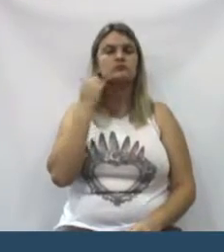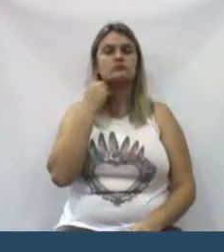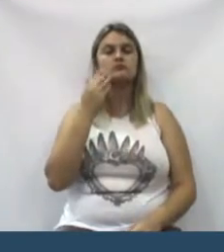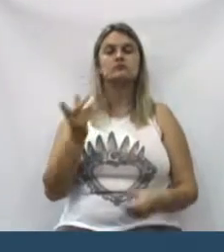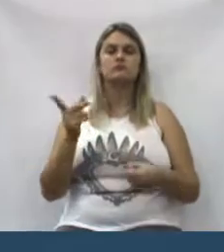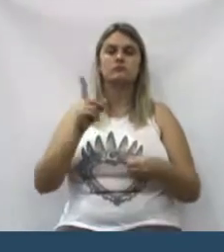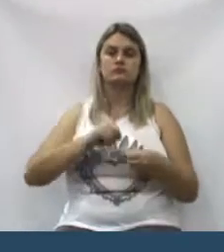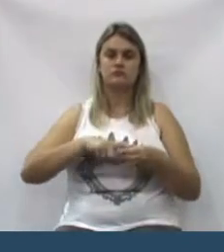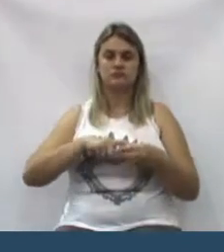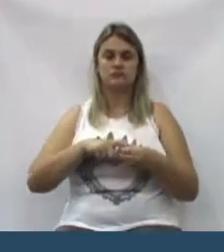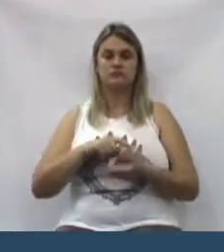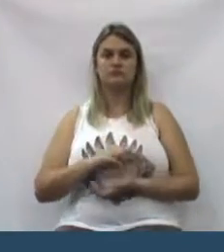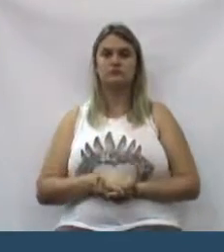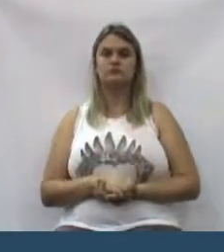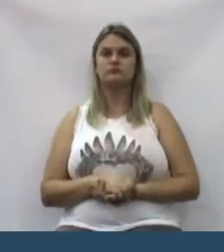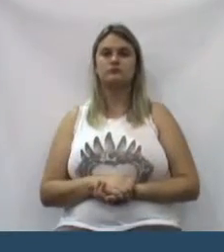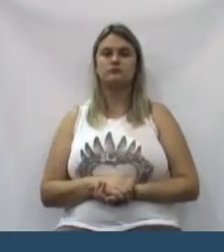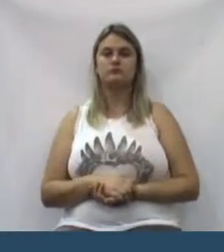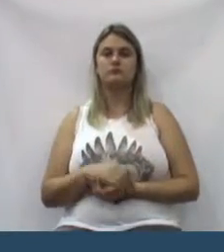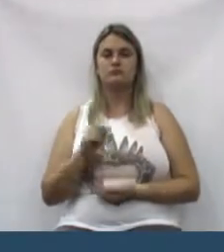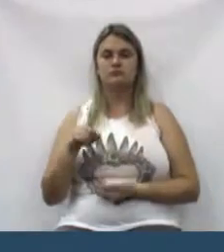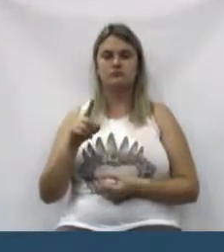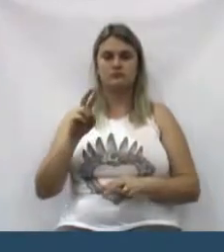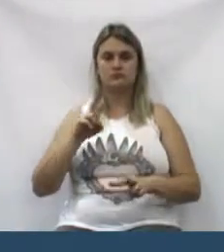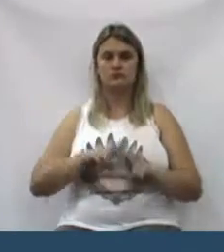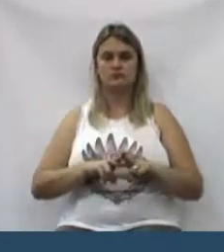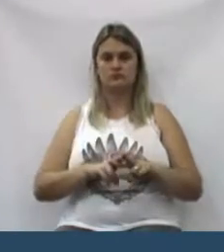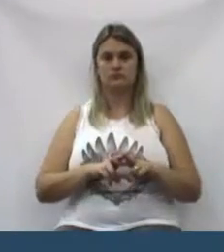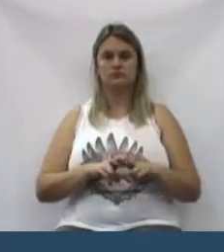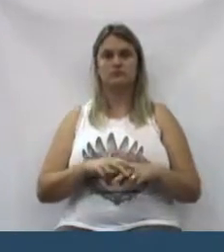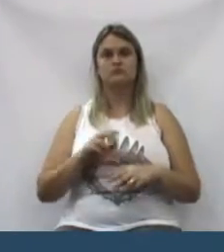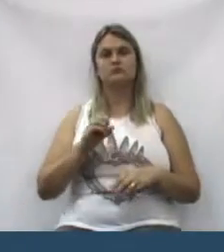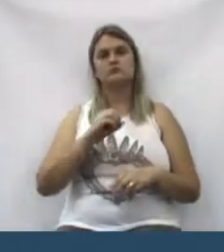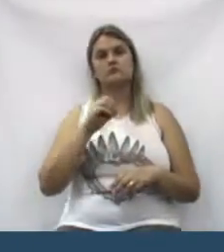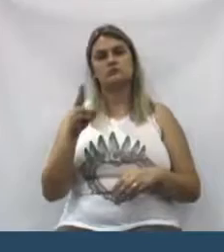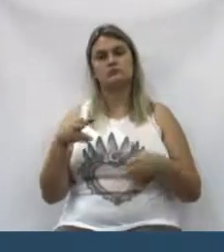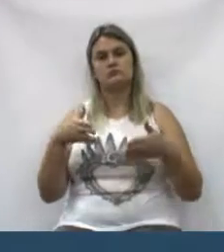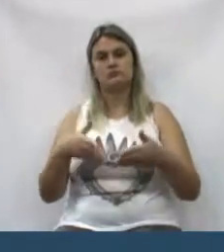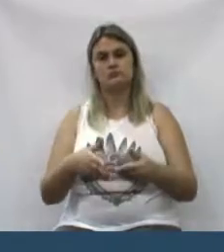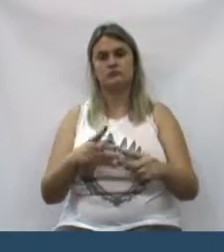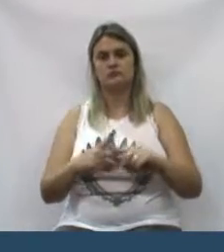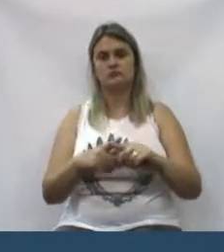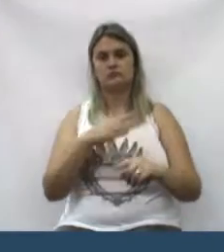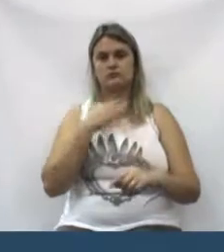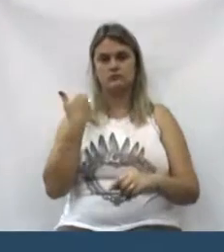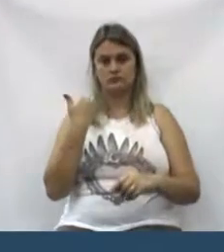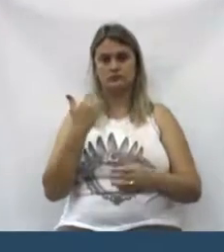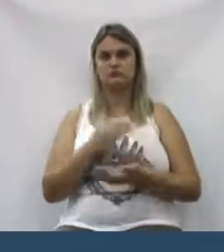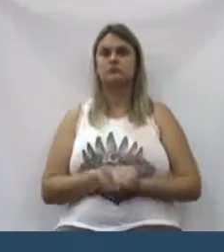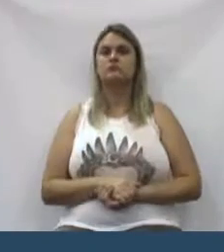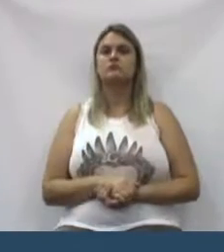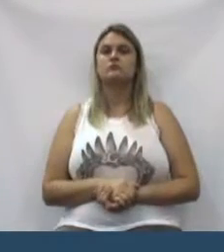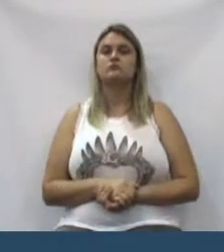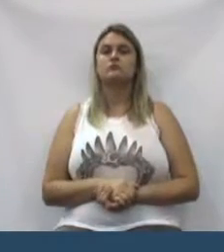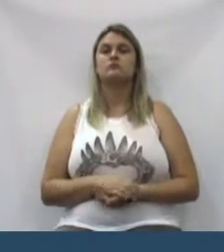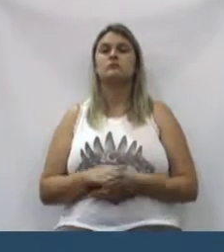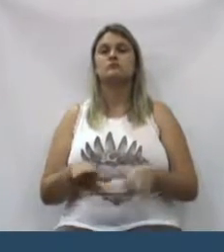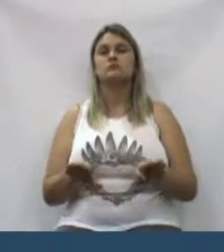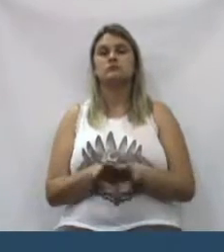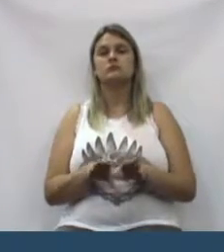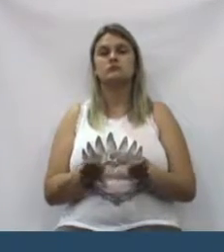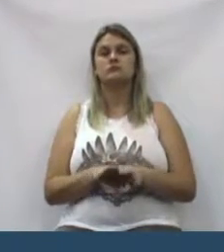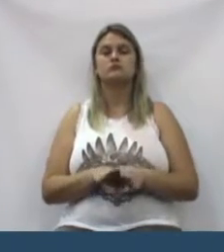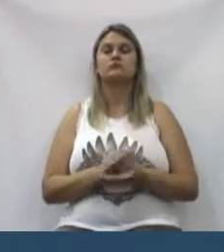a volta é cadeia ou cemitério. além